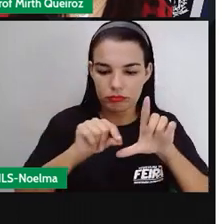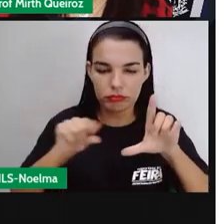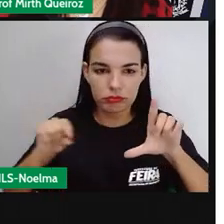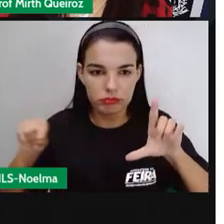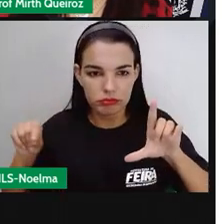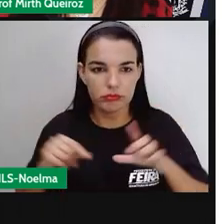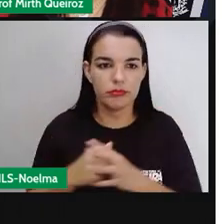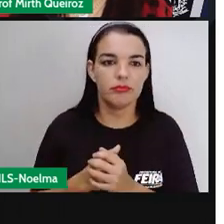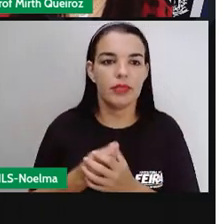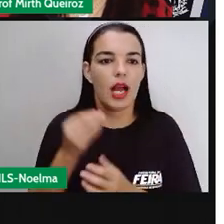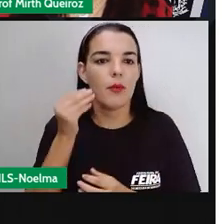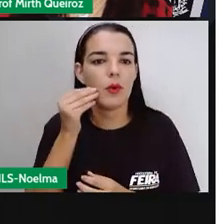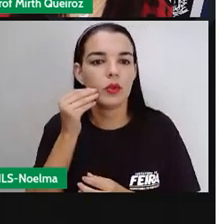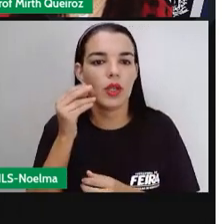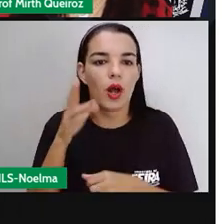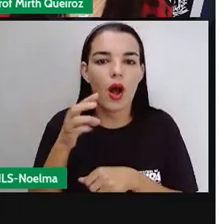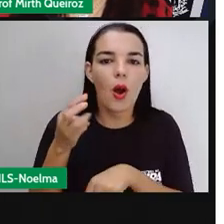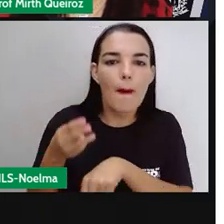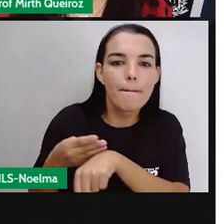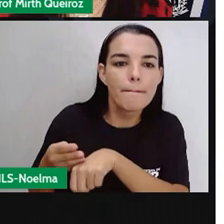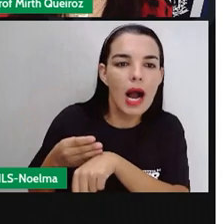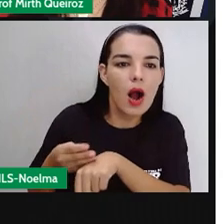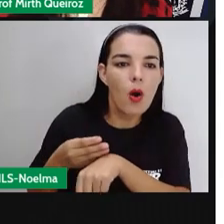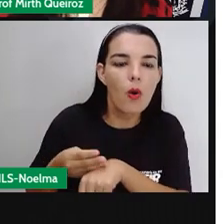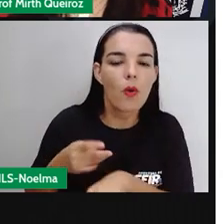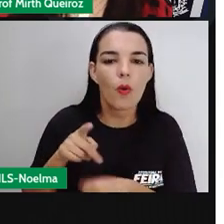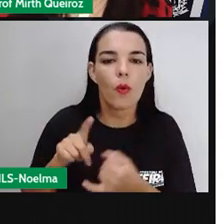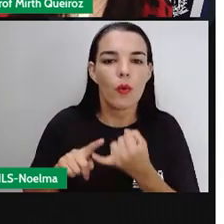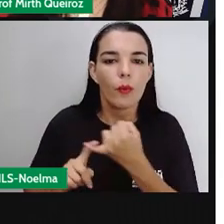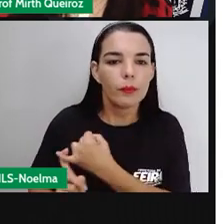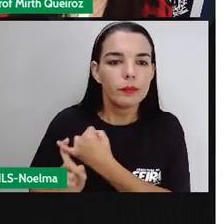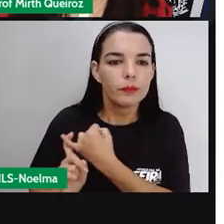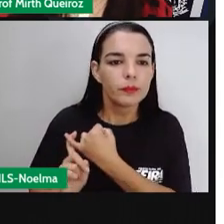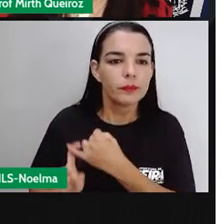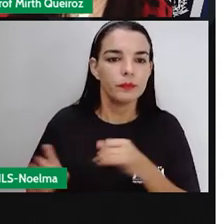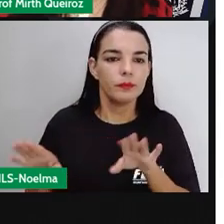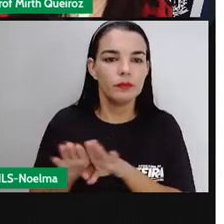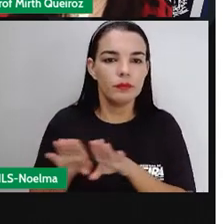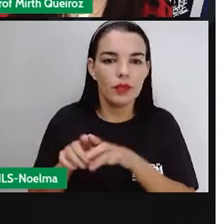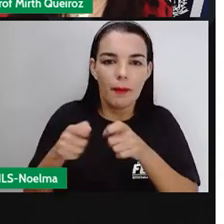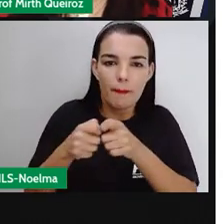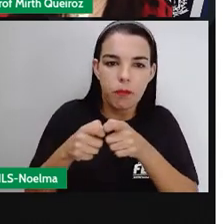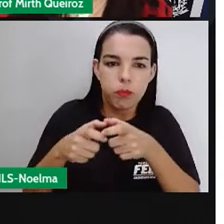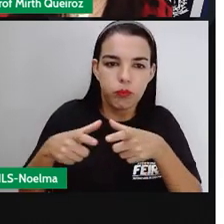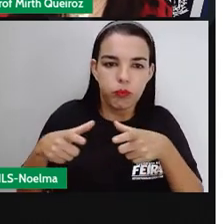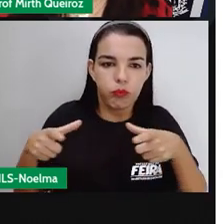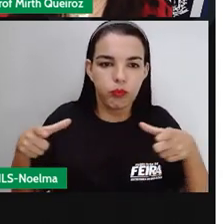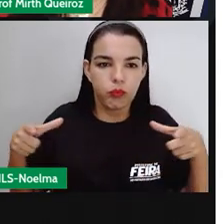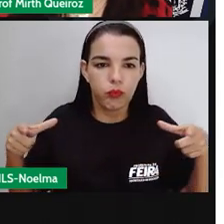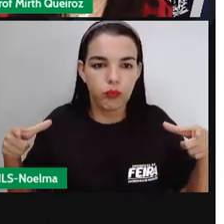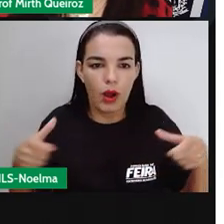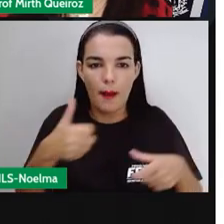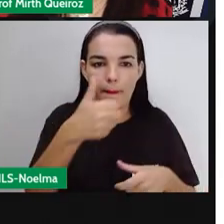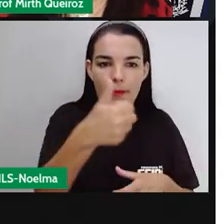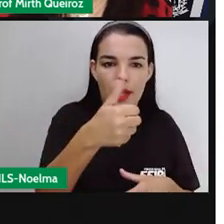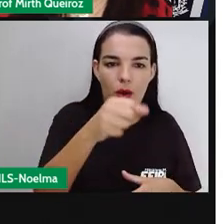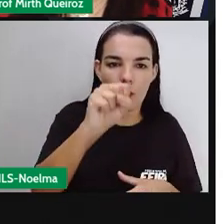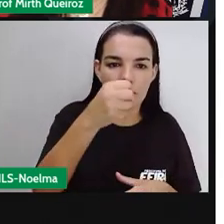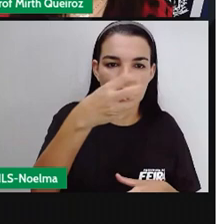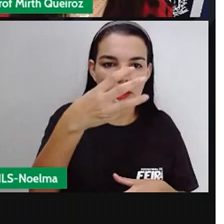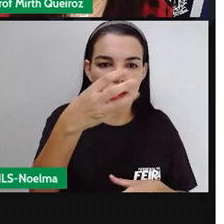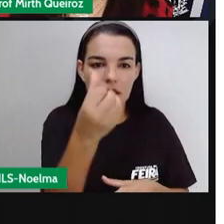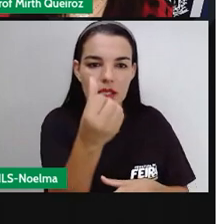começou, né, começou-se aqui. E aí ele foi se expandindo em 1836,